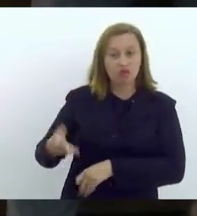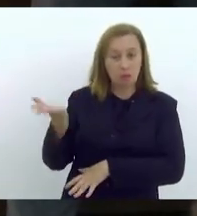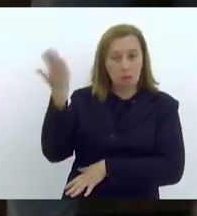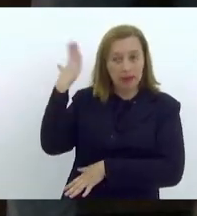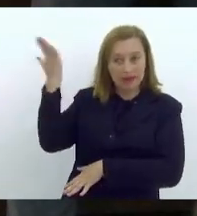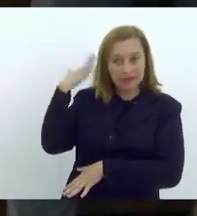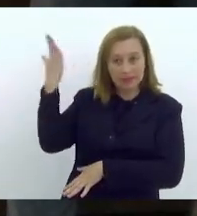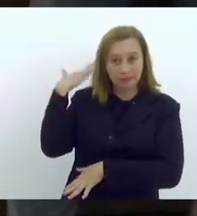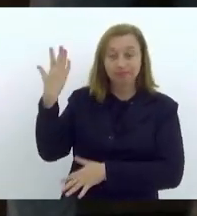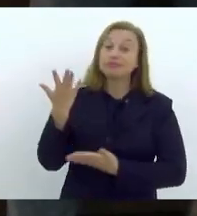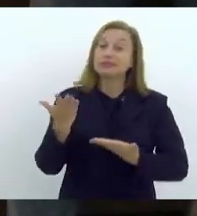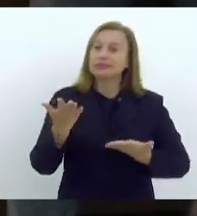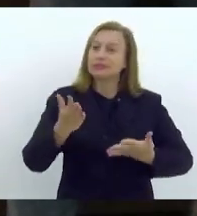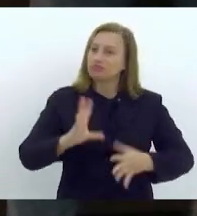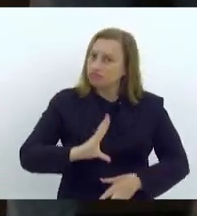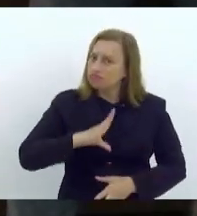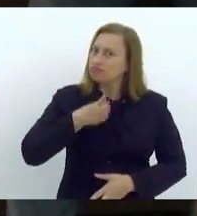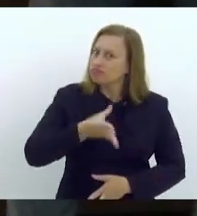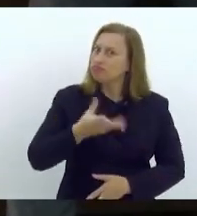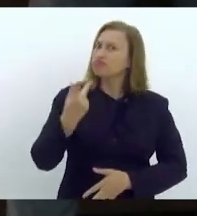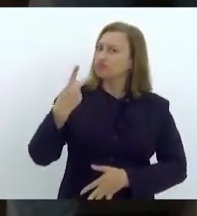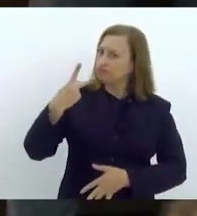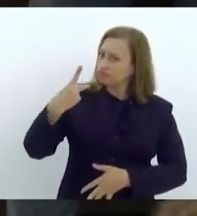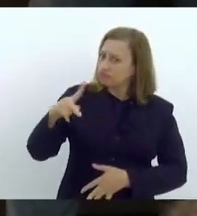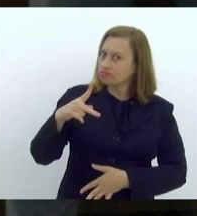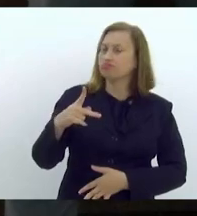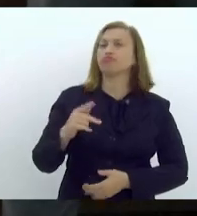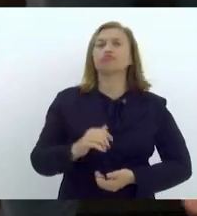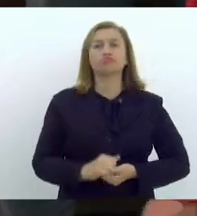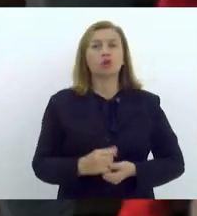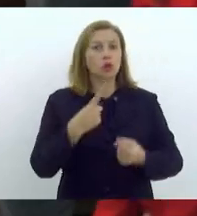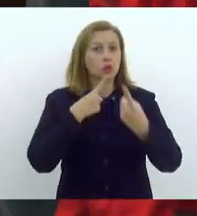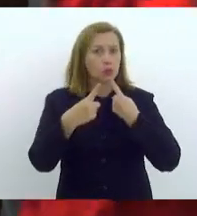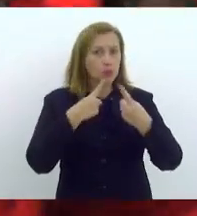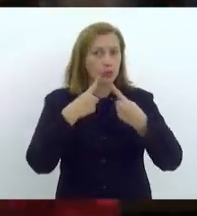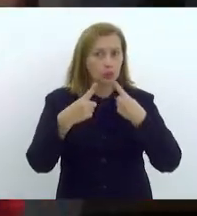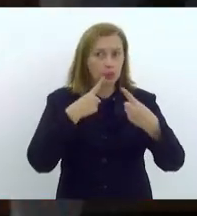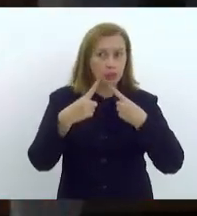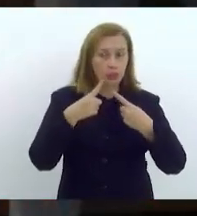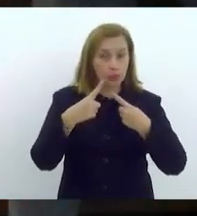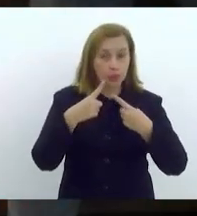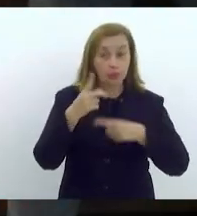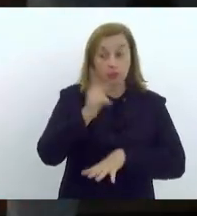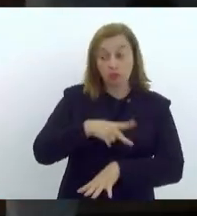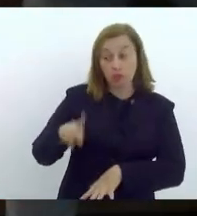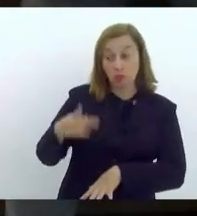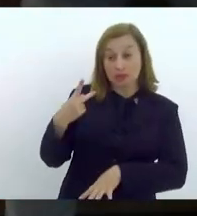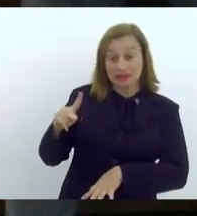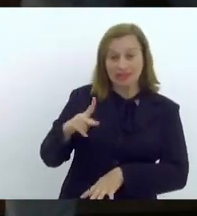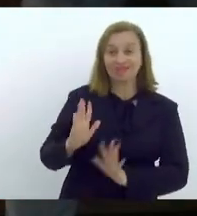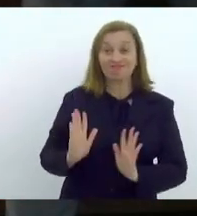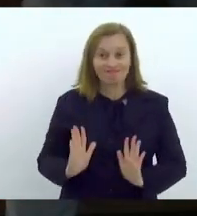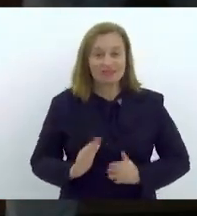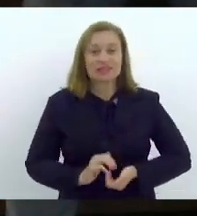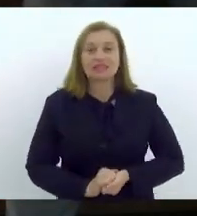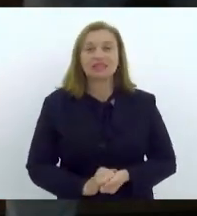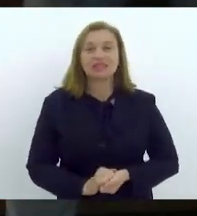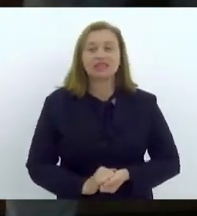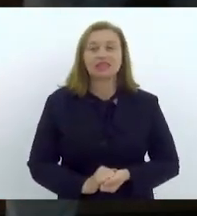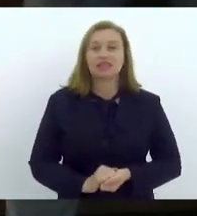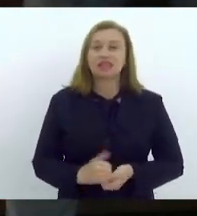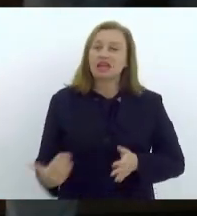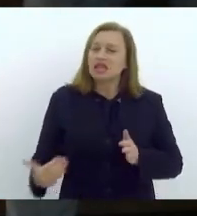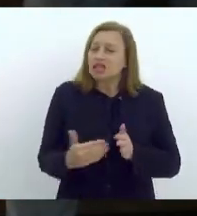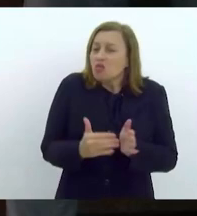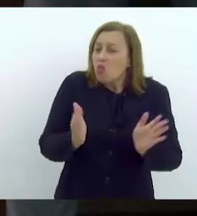pela ousadia do debate com o mestre dele. E de lá para